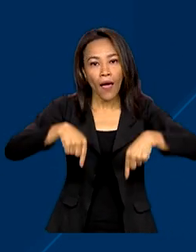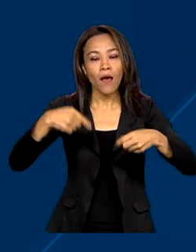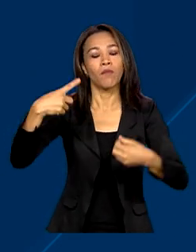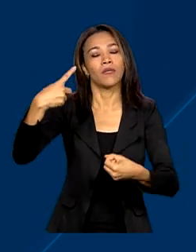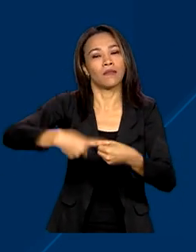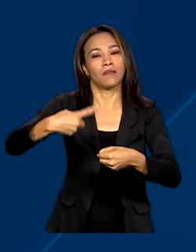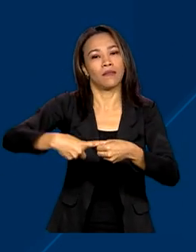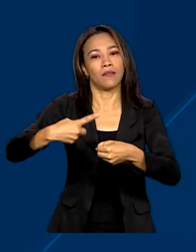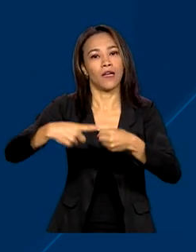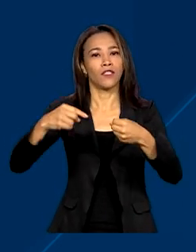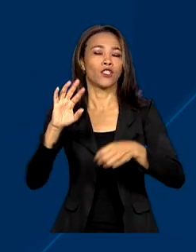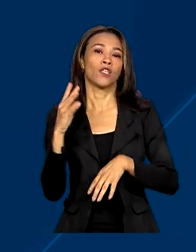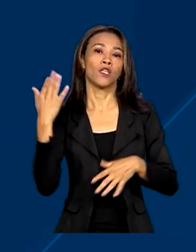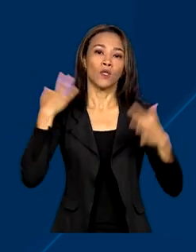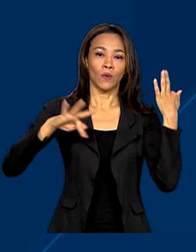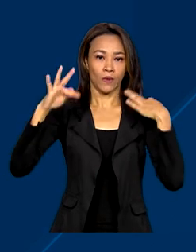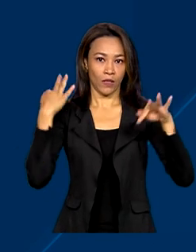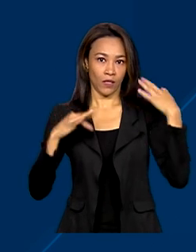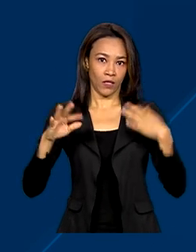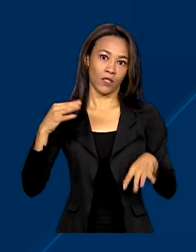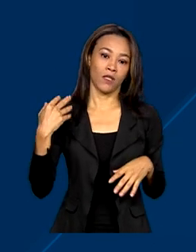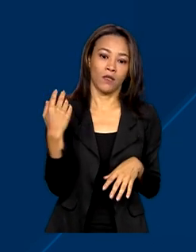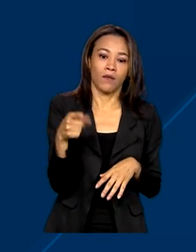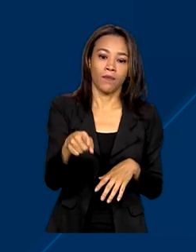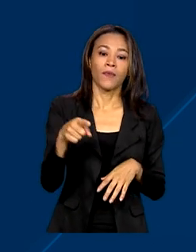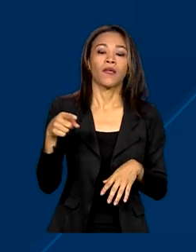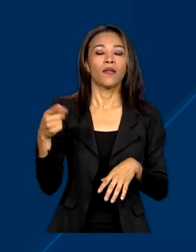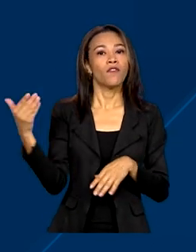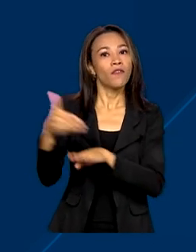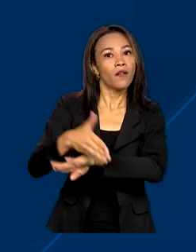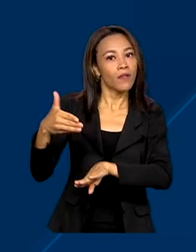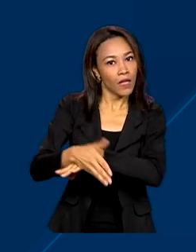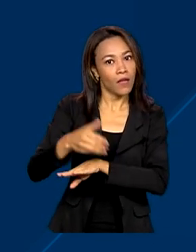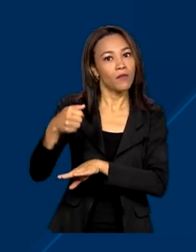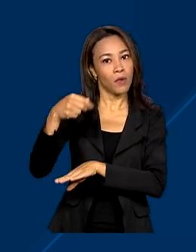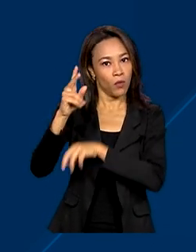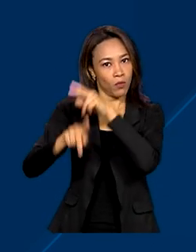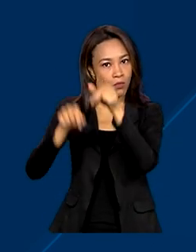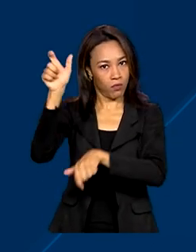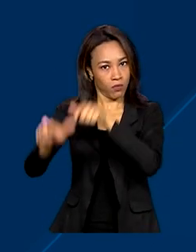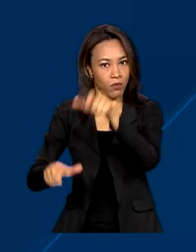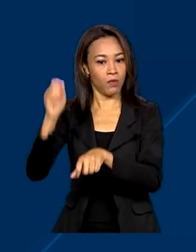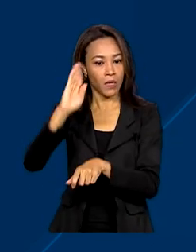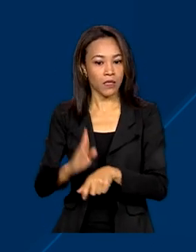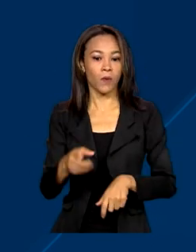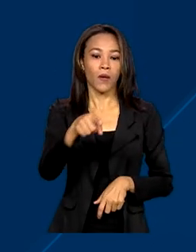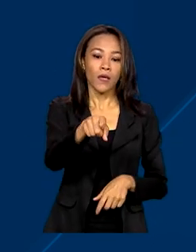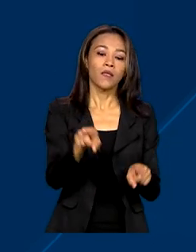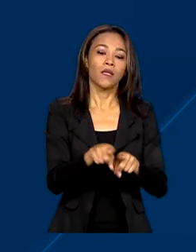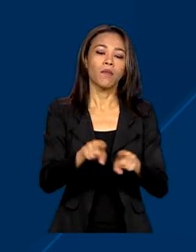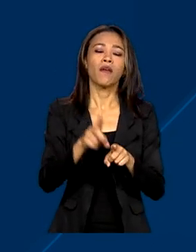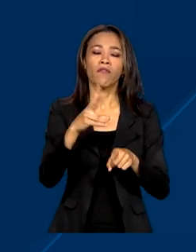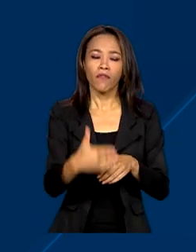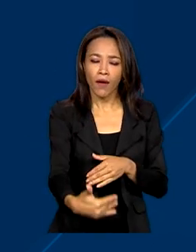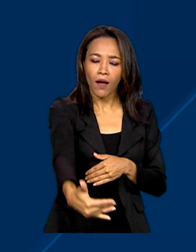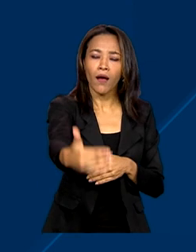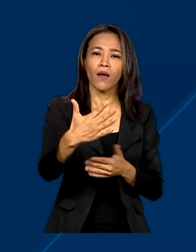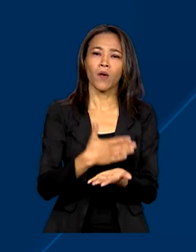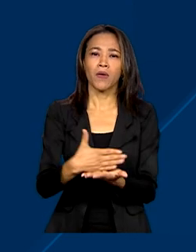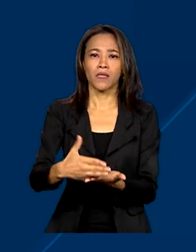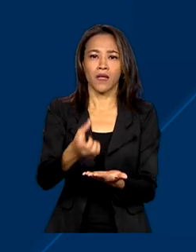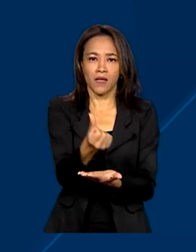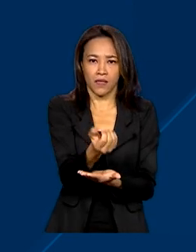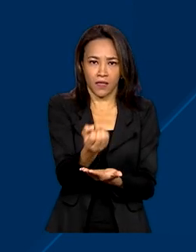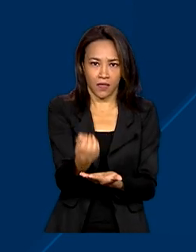Uruguai frequentada por brasileiros. O Ministério dos Transportes brasileiro vai iniciar em 60 dias